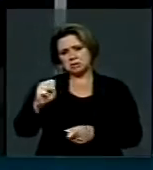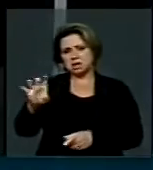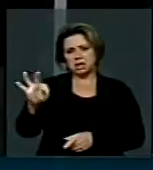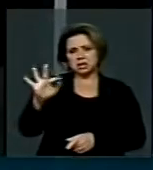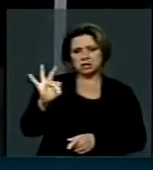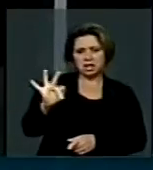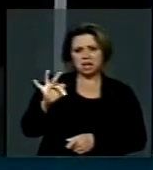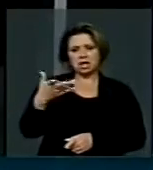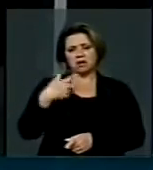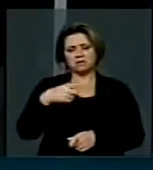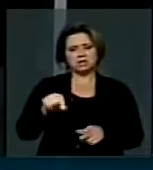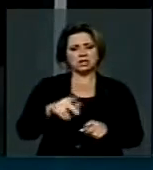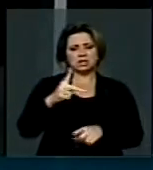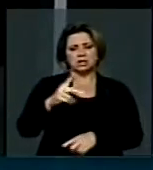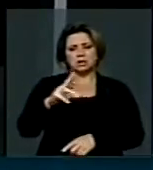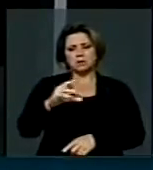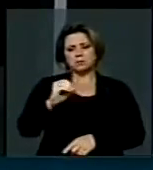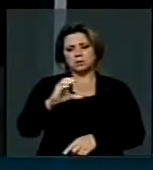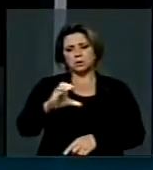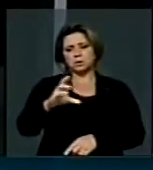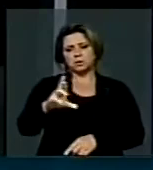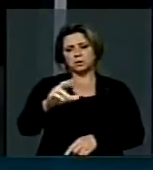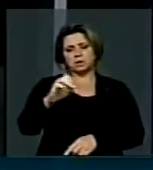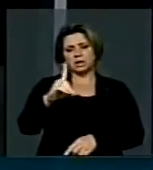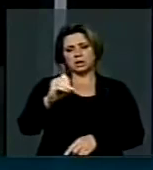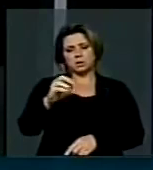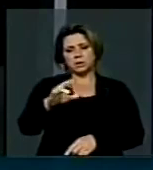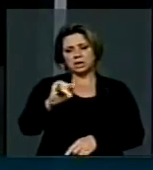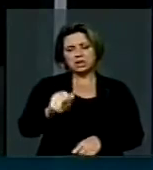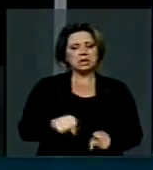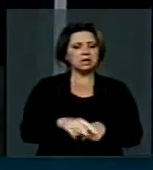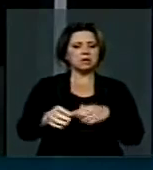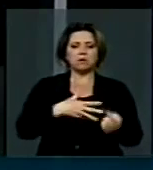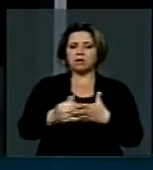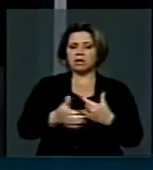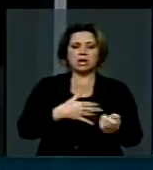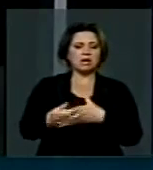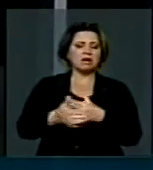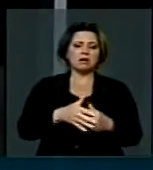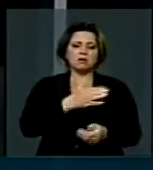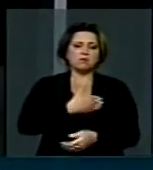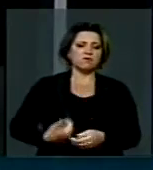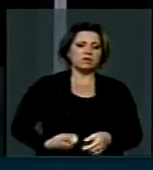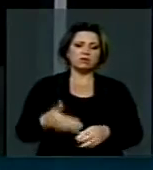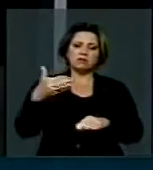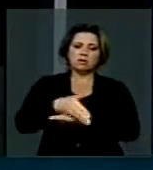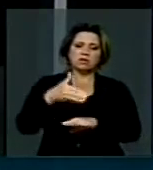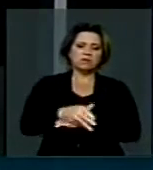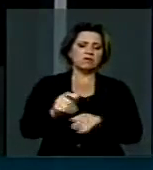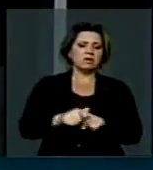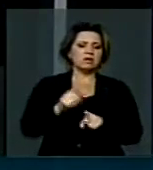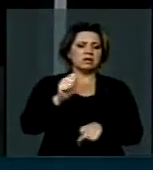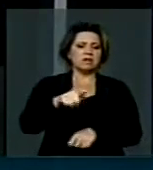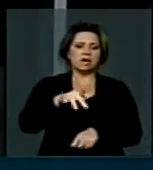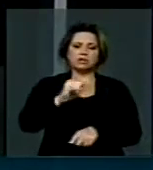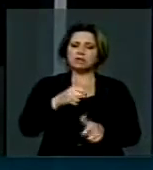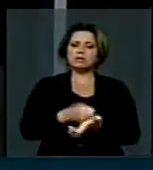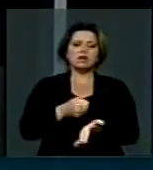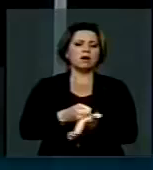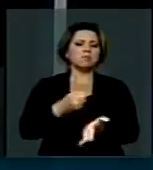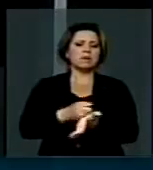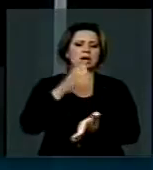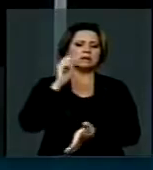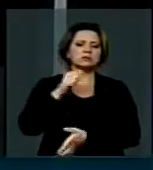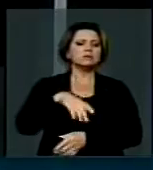Tribunal Federal, da Procuradoria Geral da República, das agências reguladoras e assim por diante,